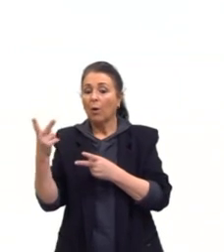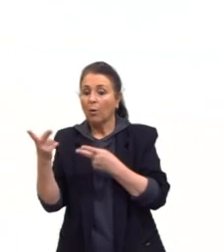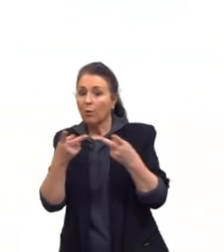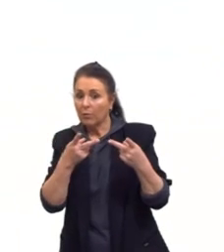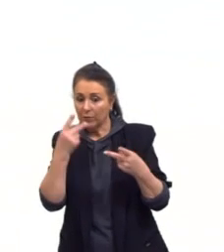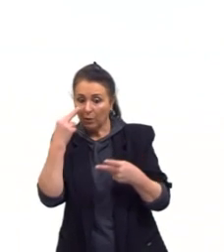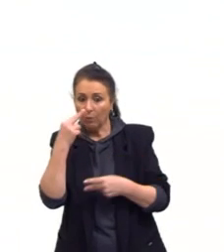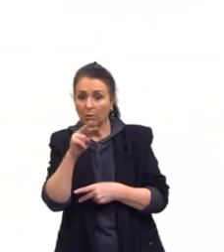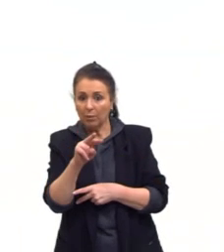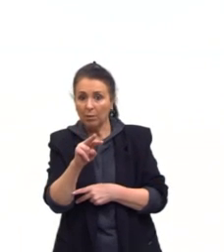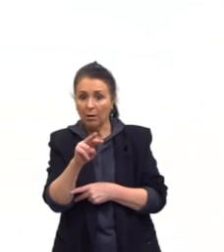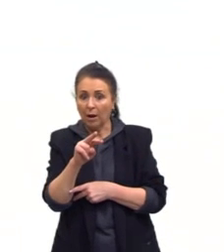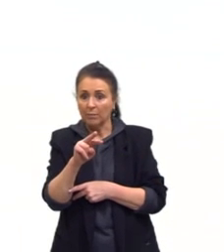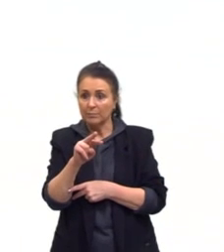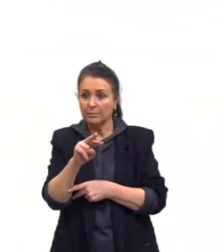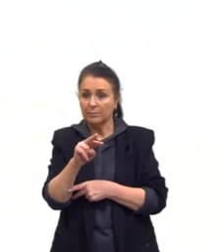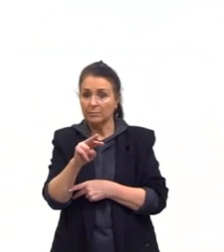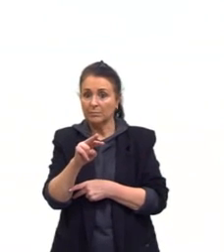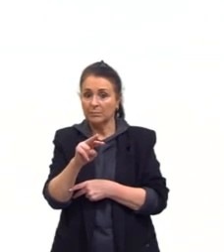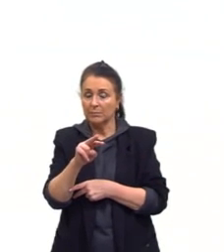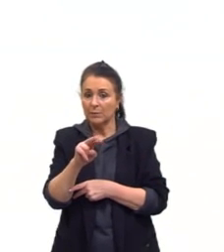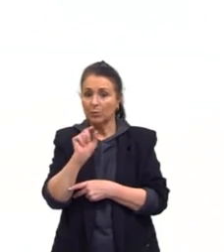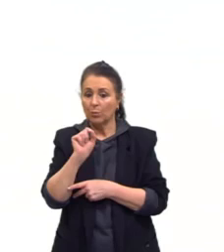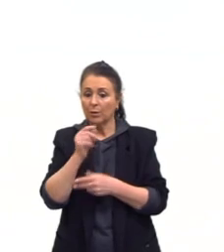uma olhadinha nessas partes aí, tá?